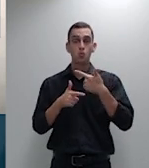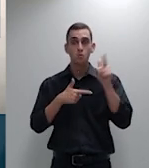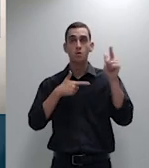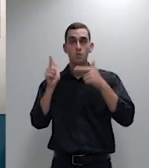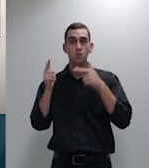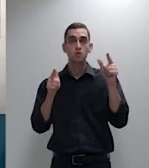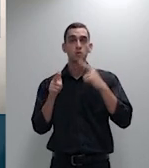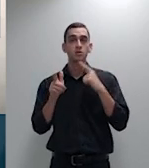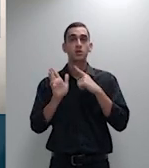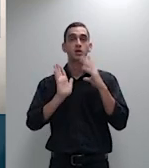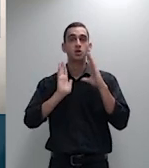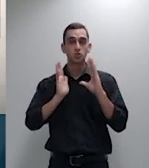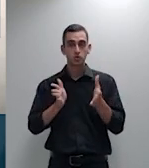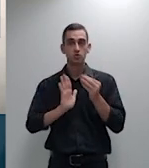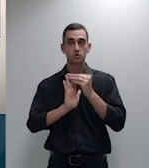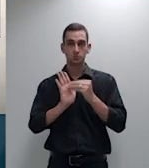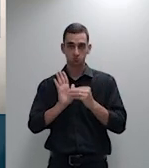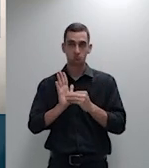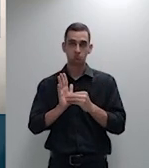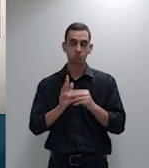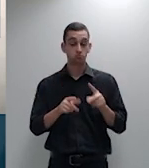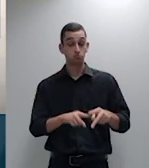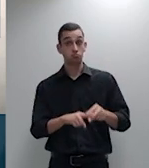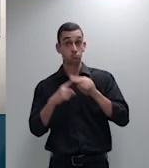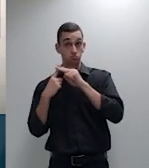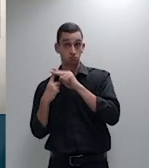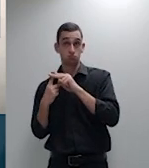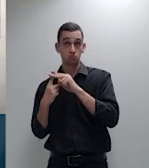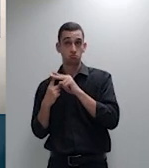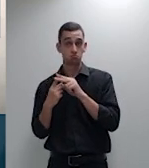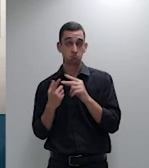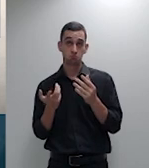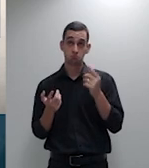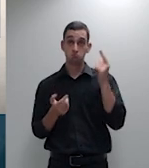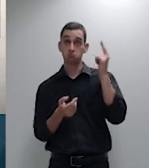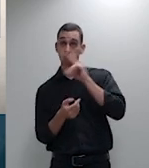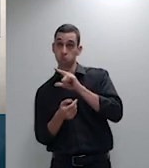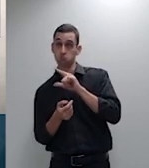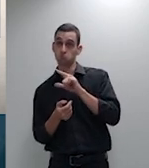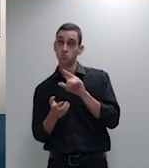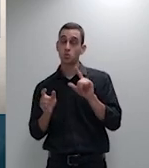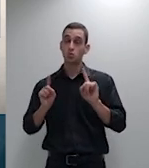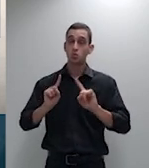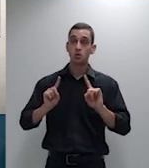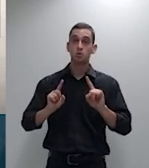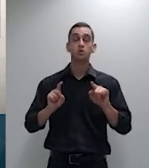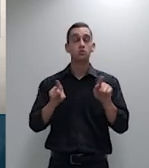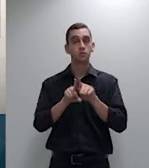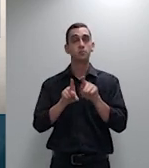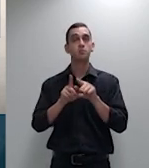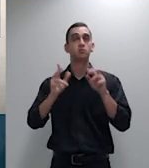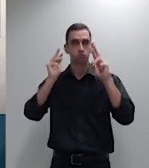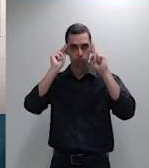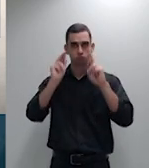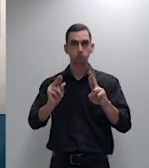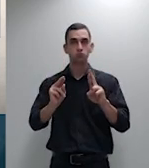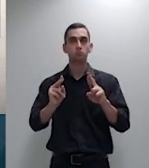arrazoados ou aleatórios e respeito às normas expedidas pelos órgãos